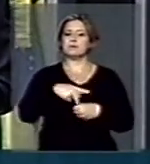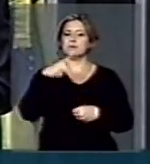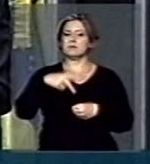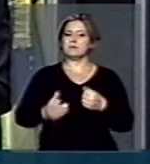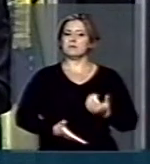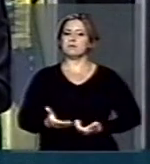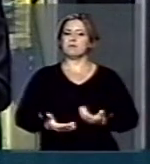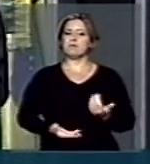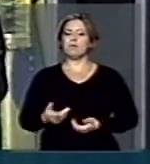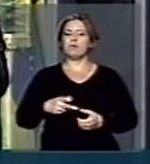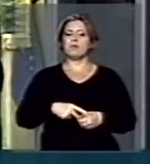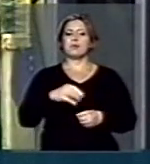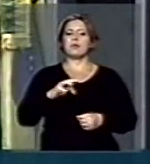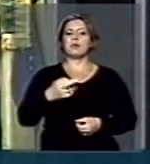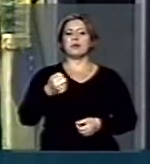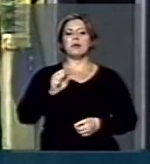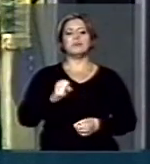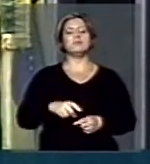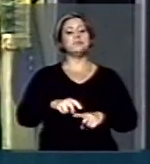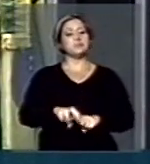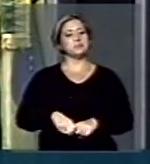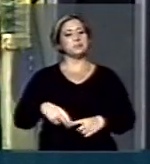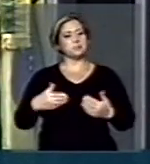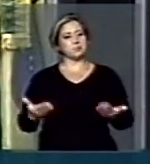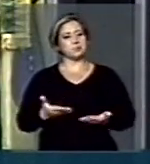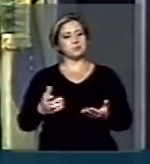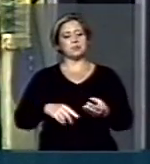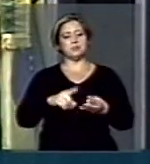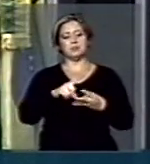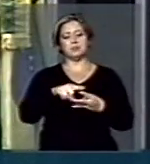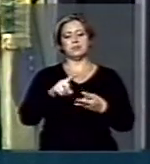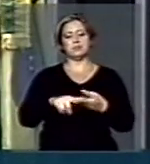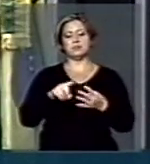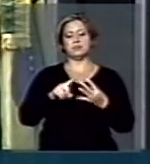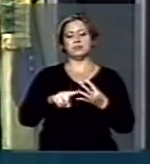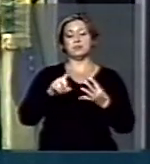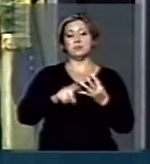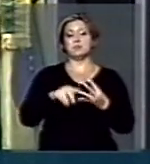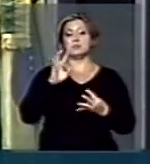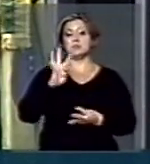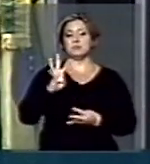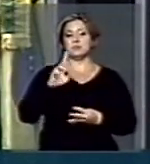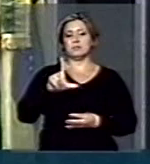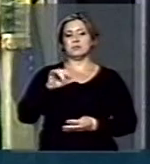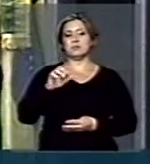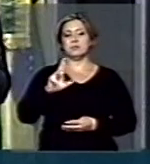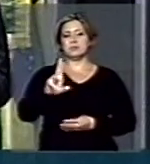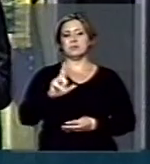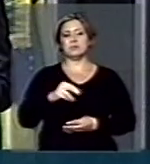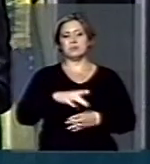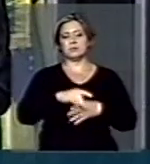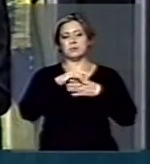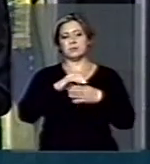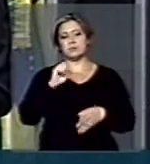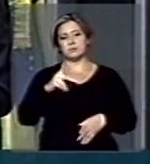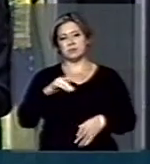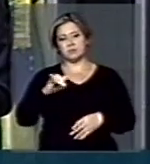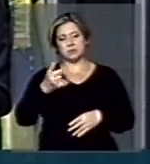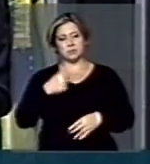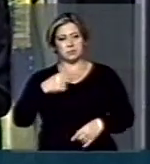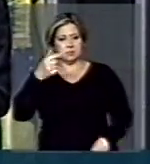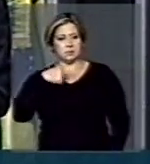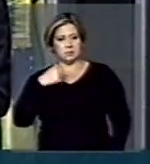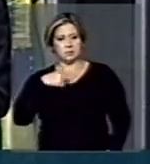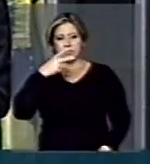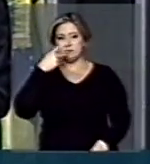motivo, meu caro presidente, que hoje os quatro líderes da oposição, a minha pessoa, que fala nesse instante